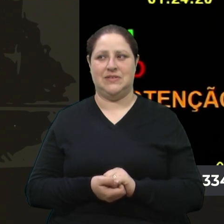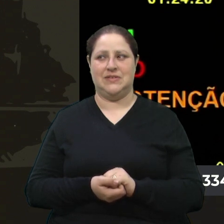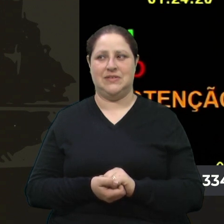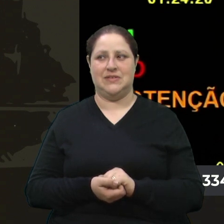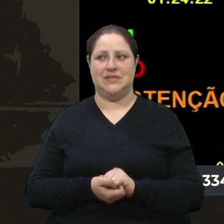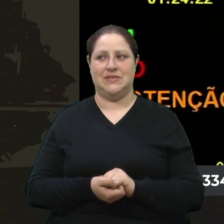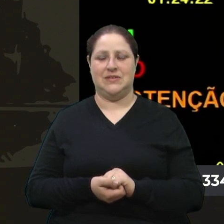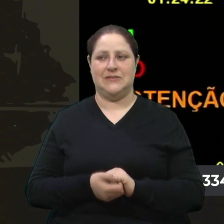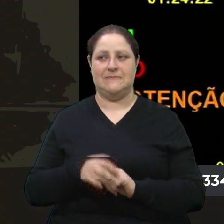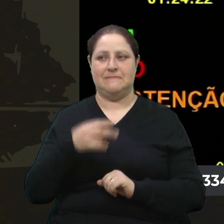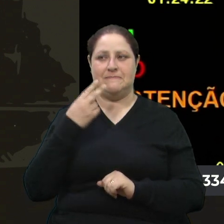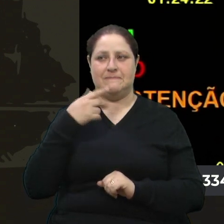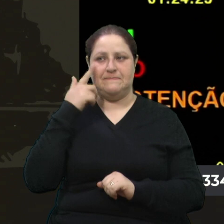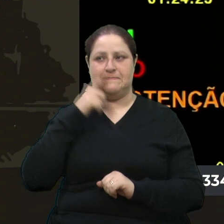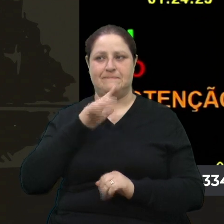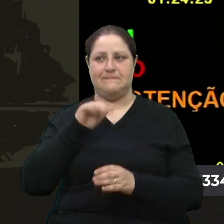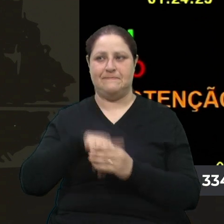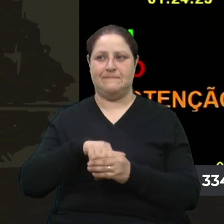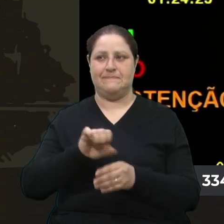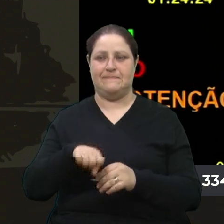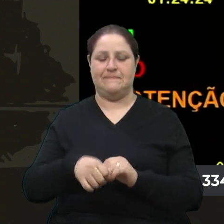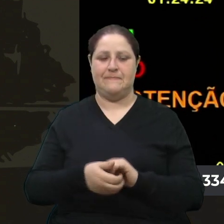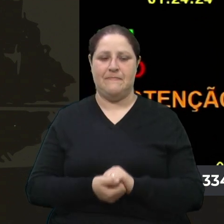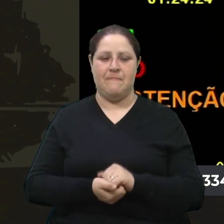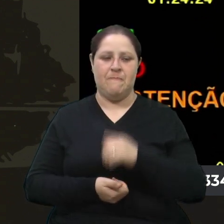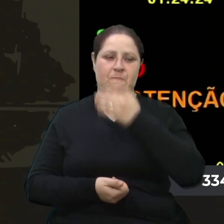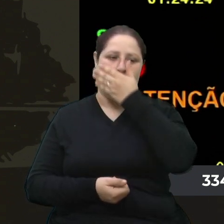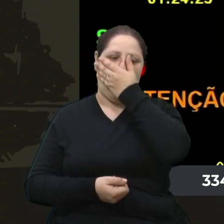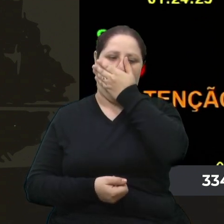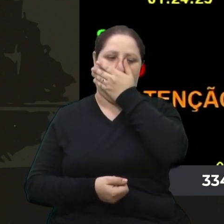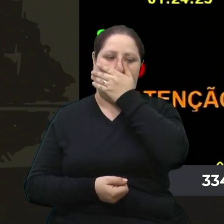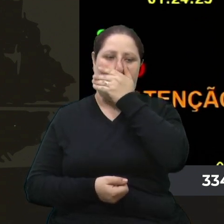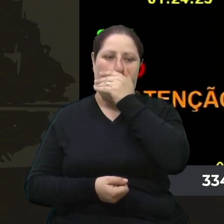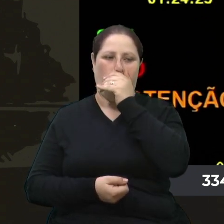Operador Lucas Caranhato vota sim, presidente. Lucas Caranhato vota sim.